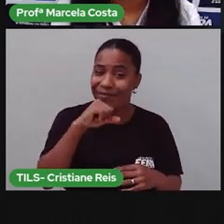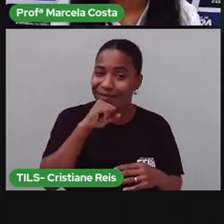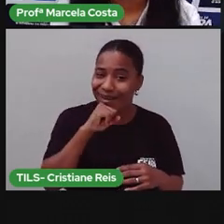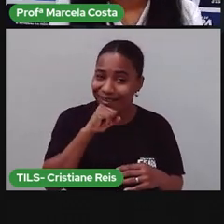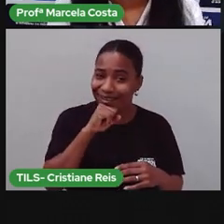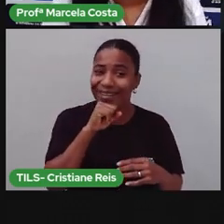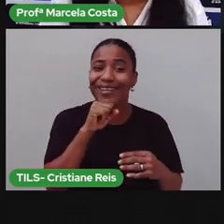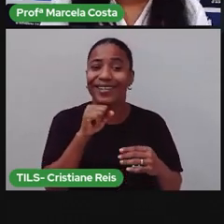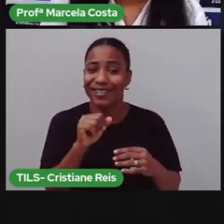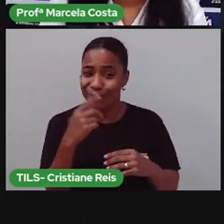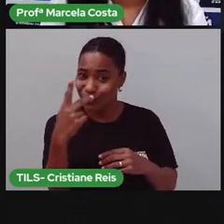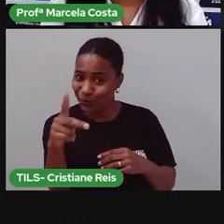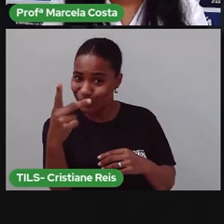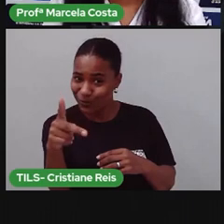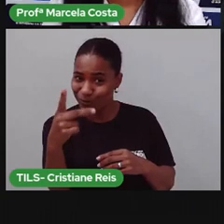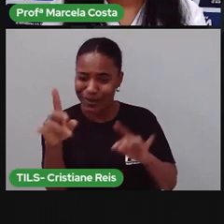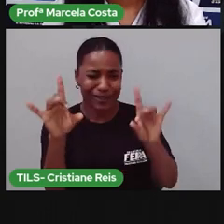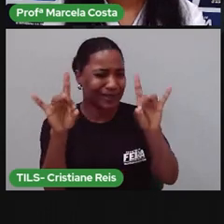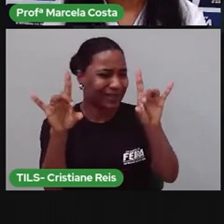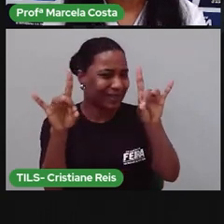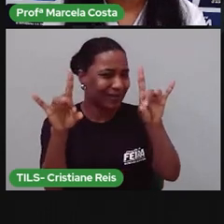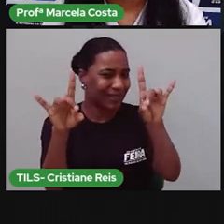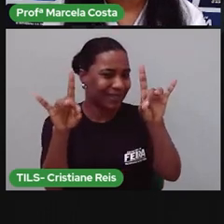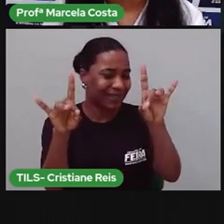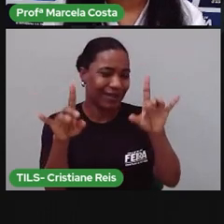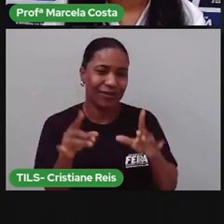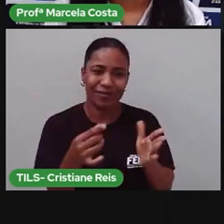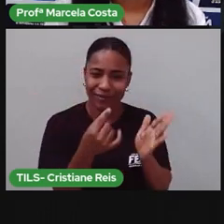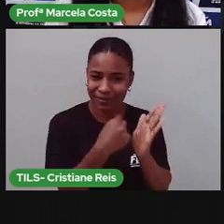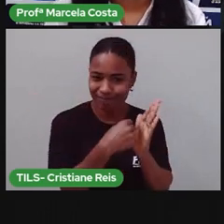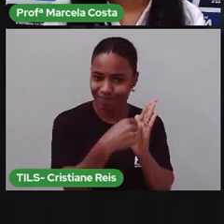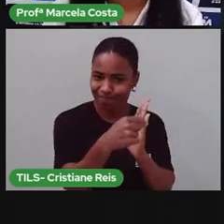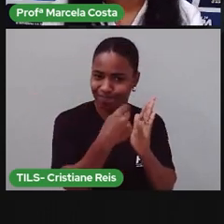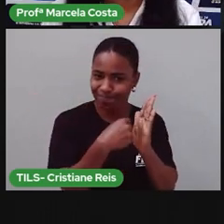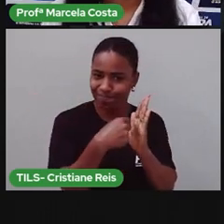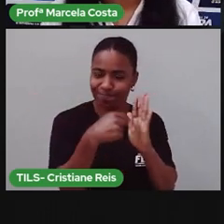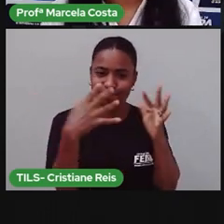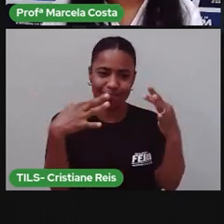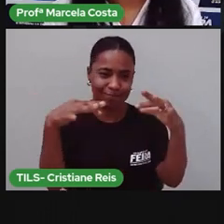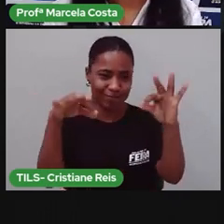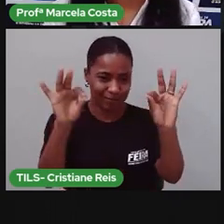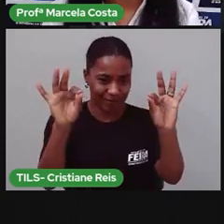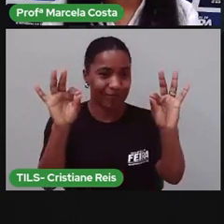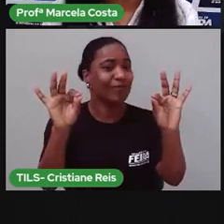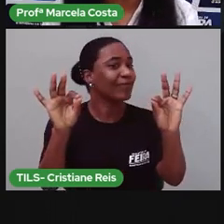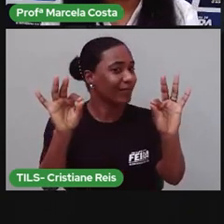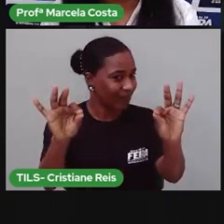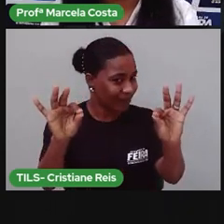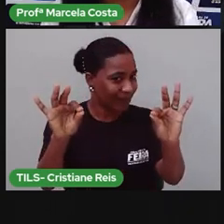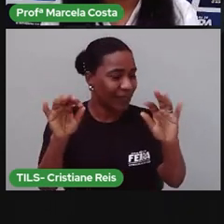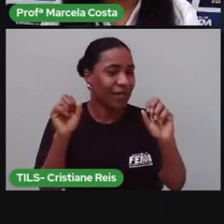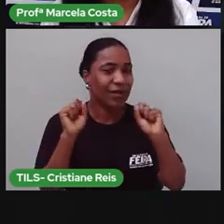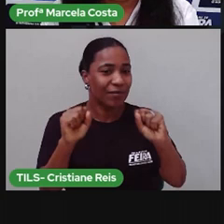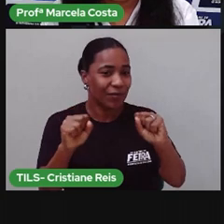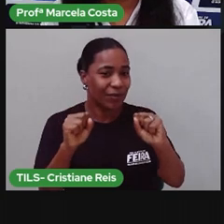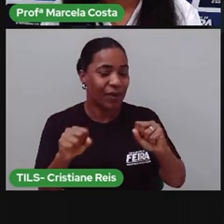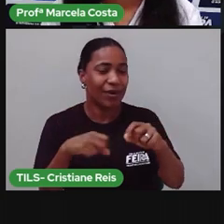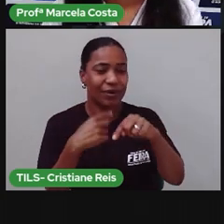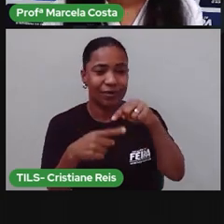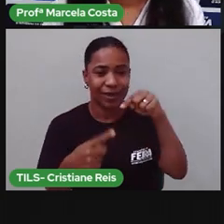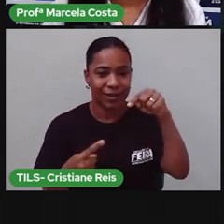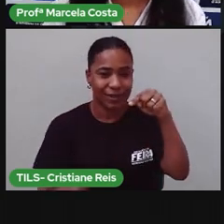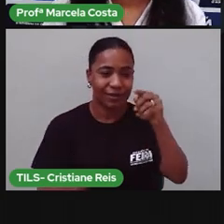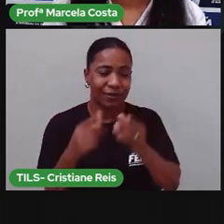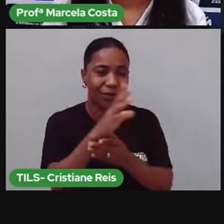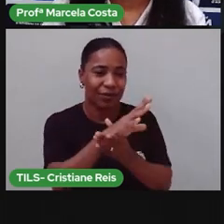né? A mamãe. Criança, esse bilhetinho que a gente vai escrever juntos aqui, você pode copiar aí no seu caderno.